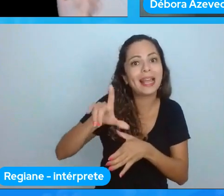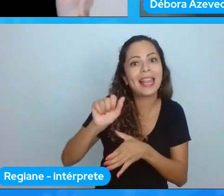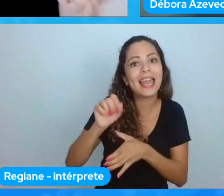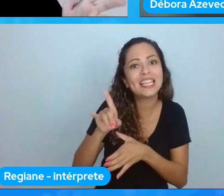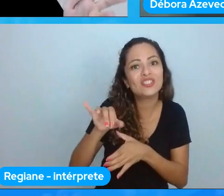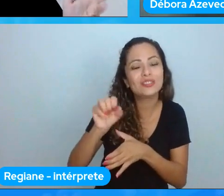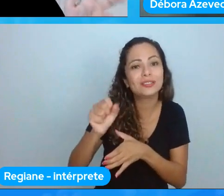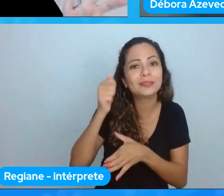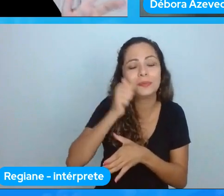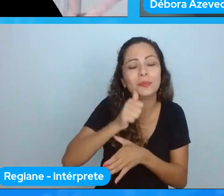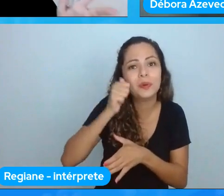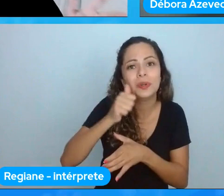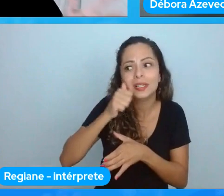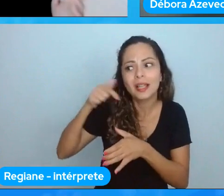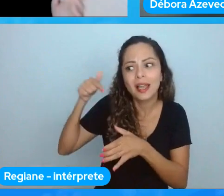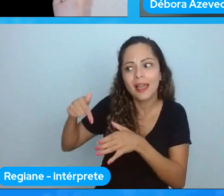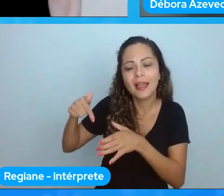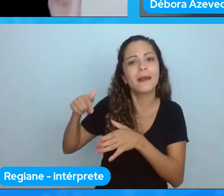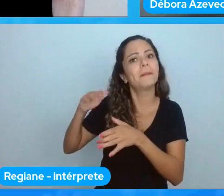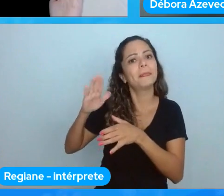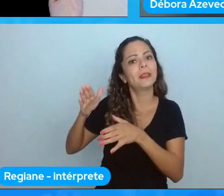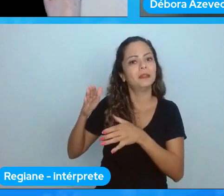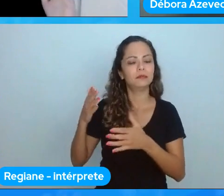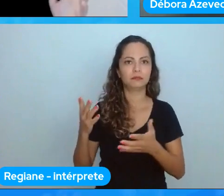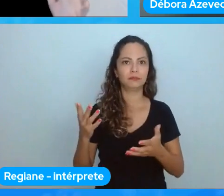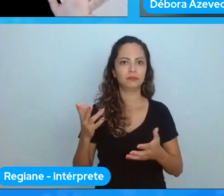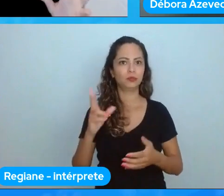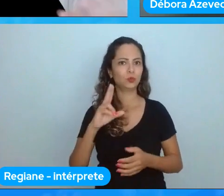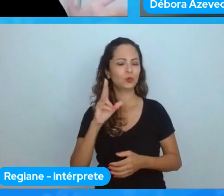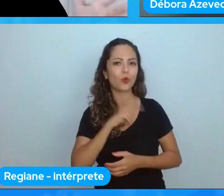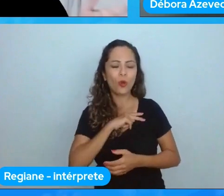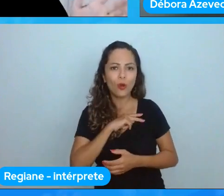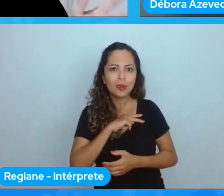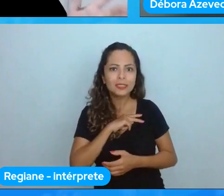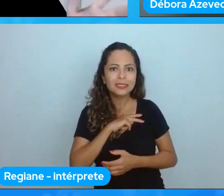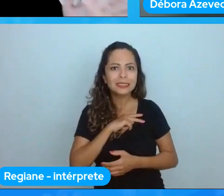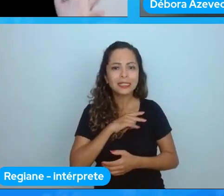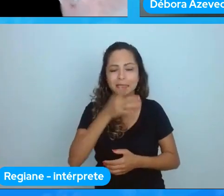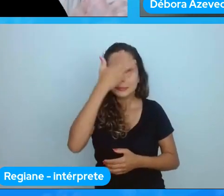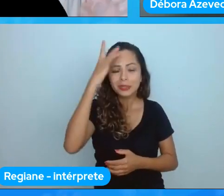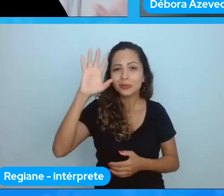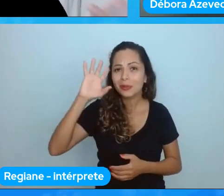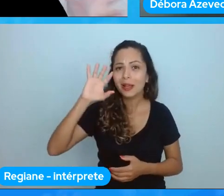tomarem decisões na vida vocês terem noção do que é a gente tá impactando